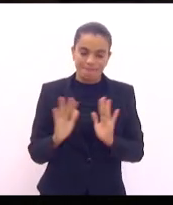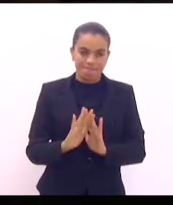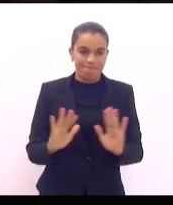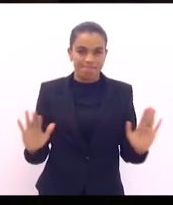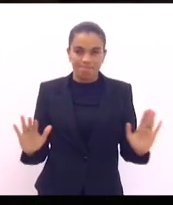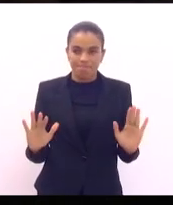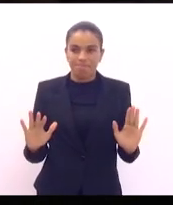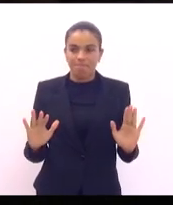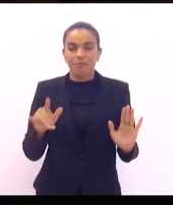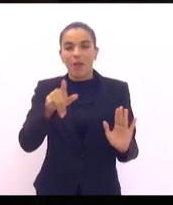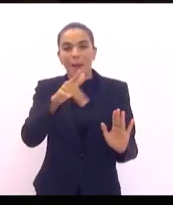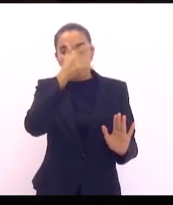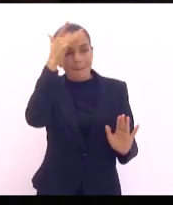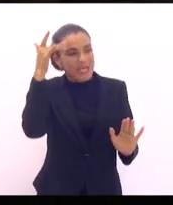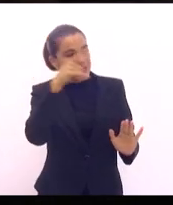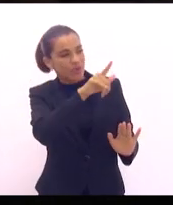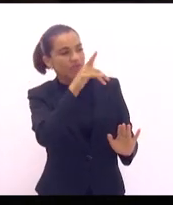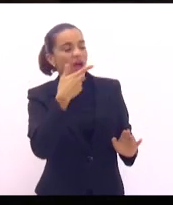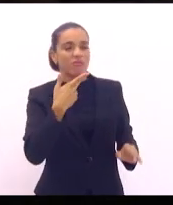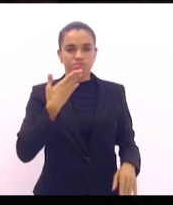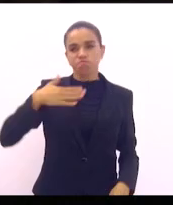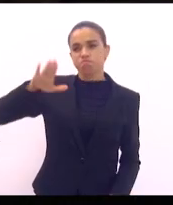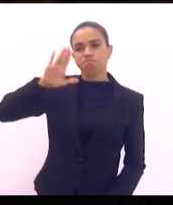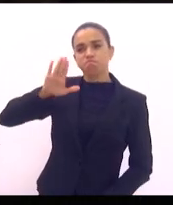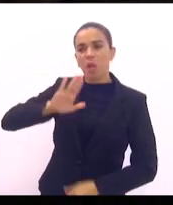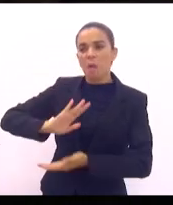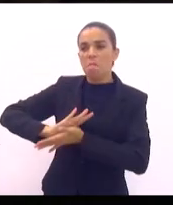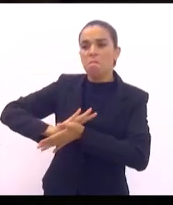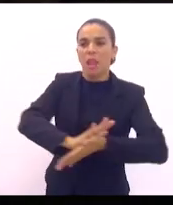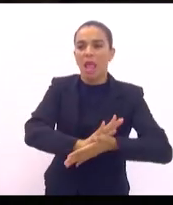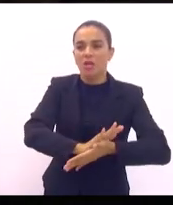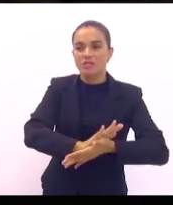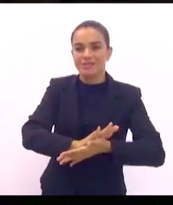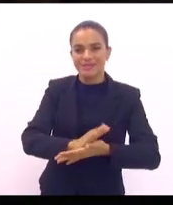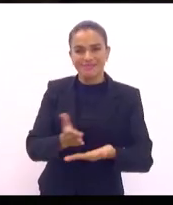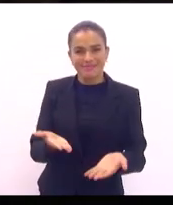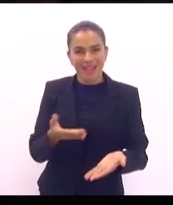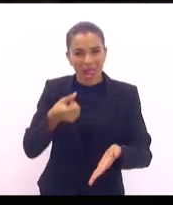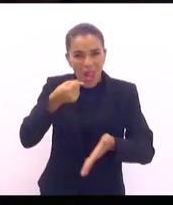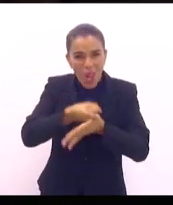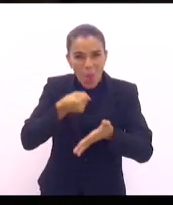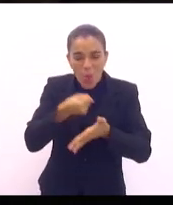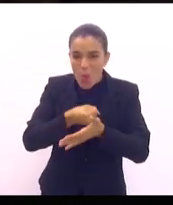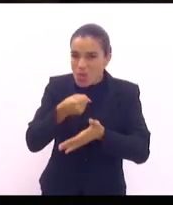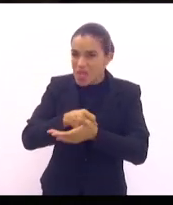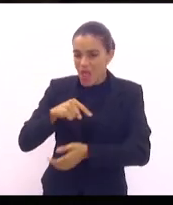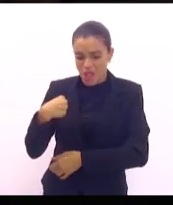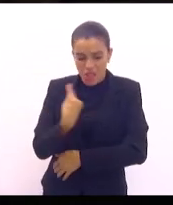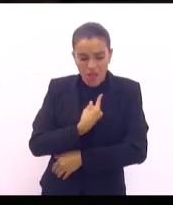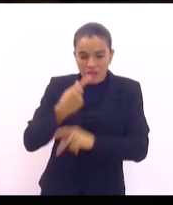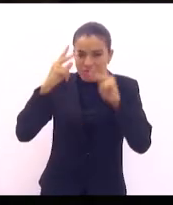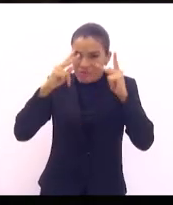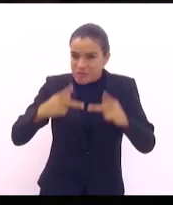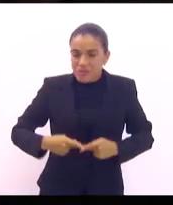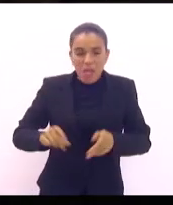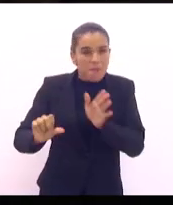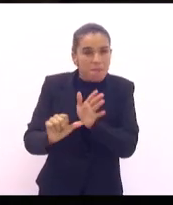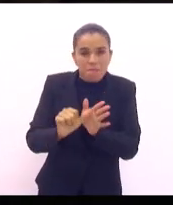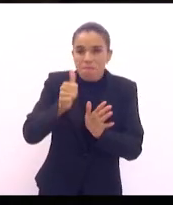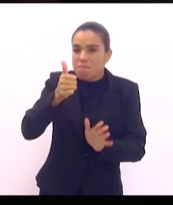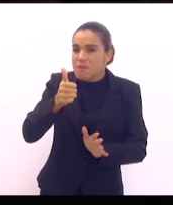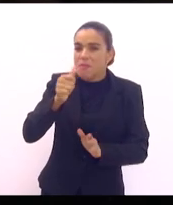você ser preconceituoso. Eu acho que a maior luta do ser humano em primeiro